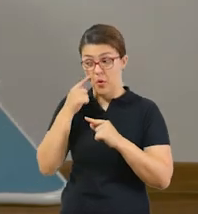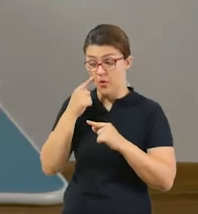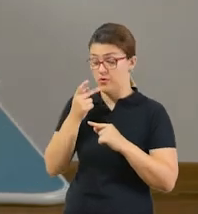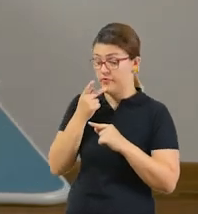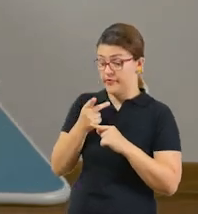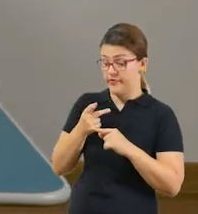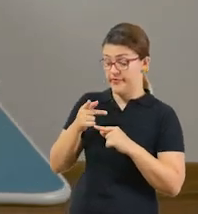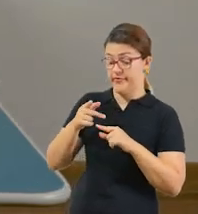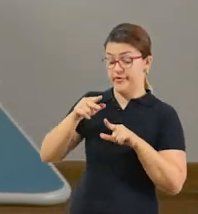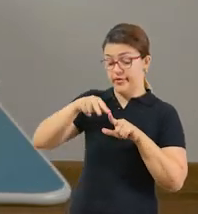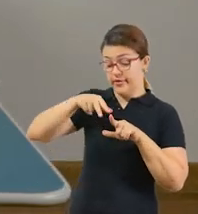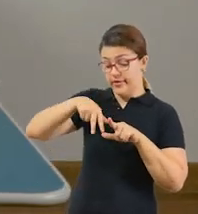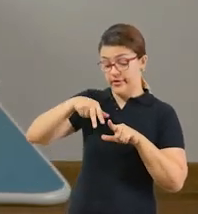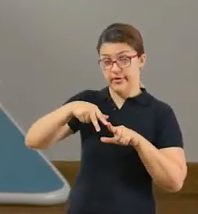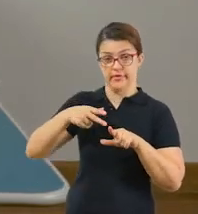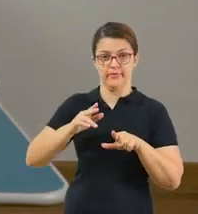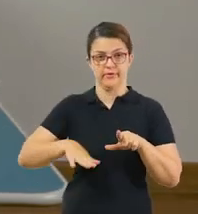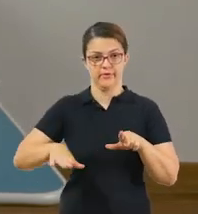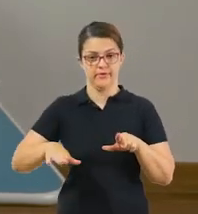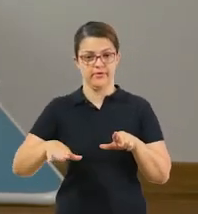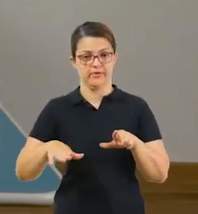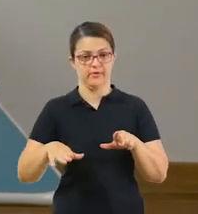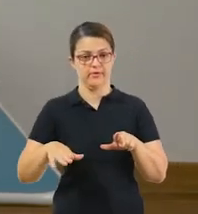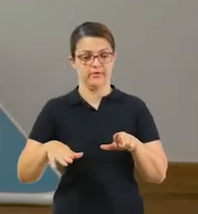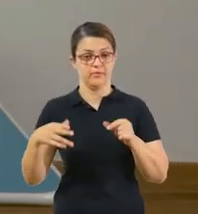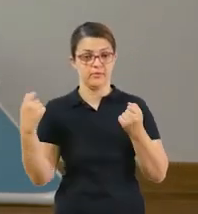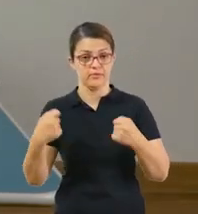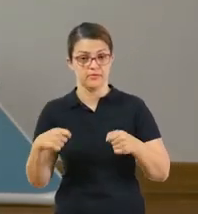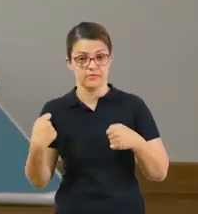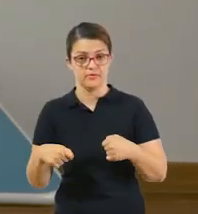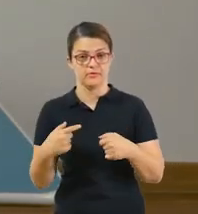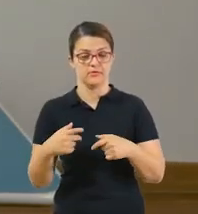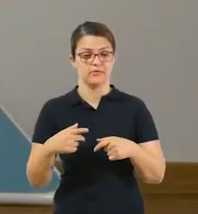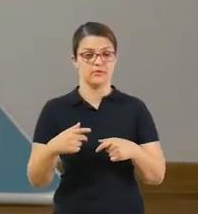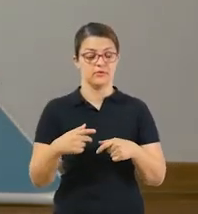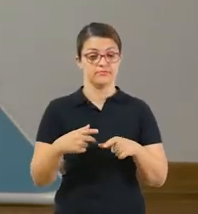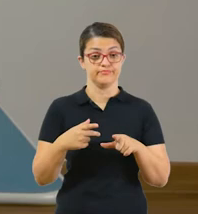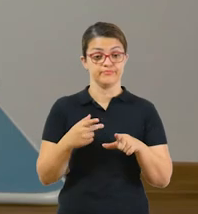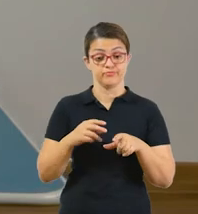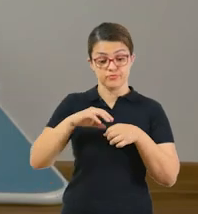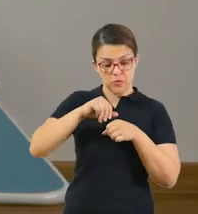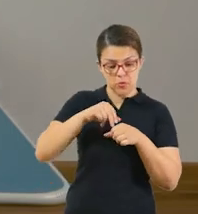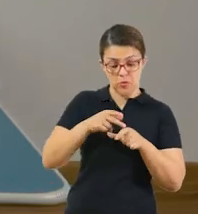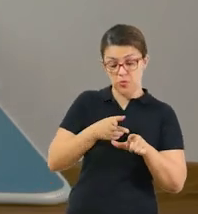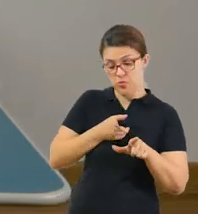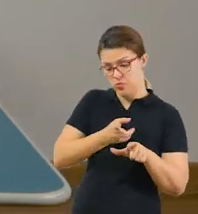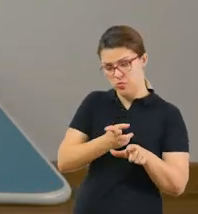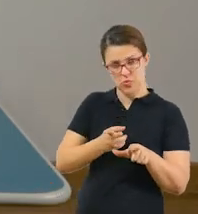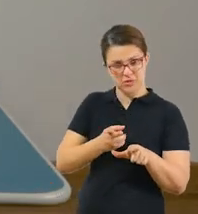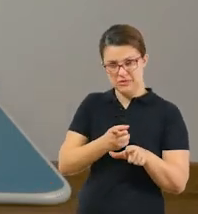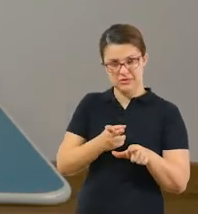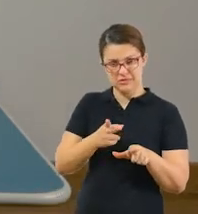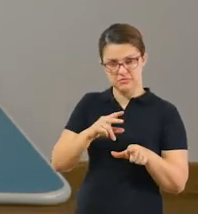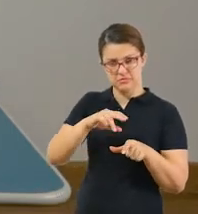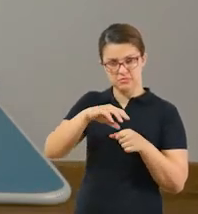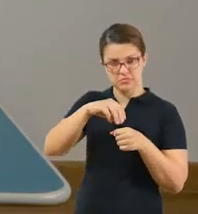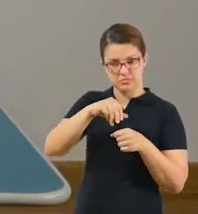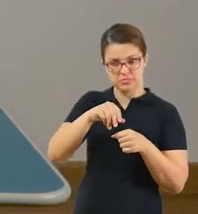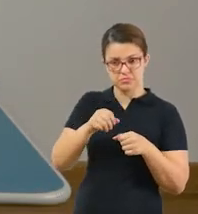tem as mensagens que você, o adulto vai ler para a criança, tá? Então você vai precisar, olha, de dois peões que